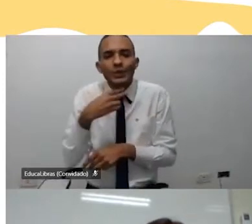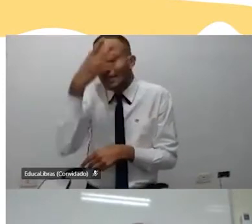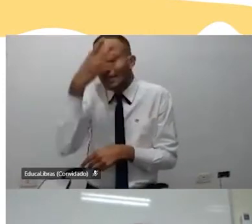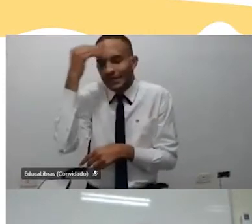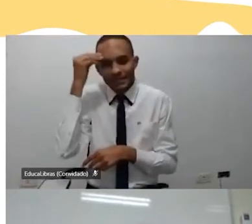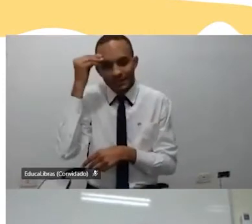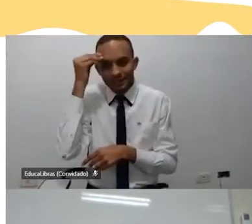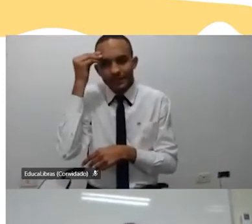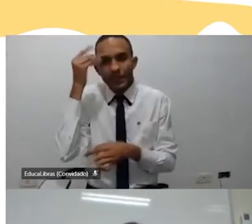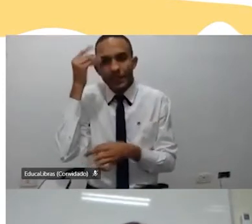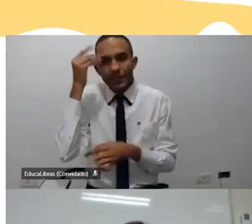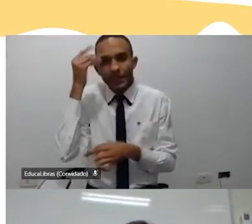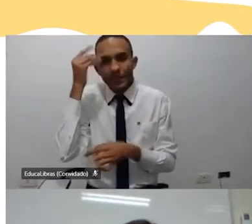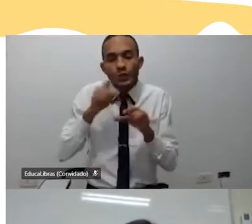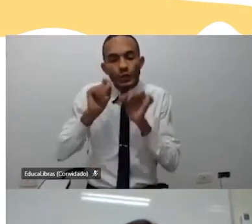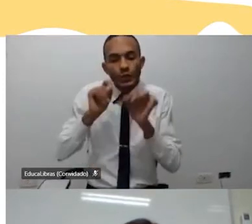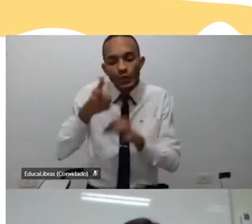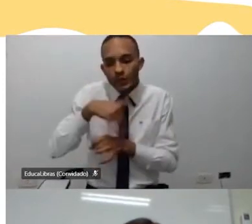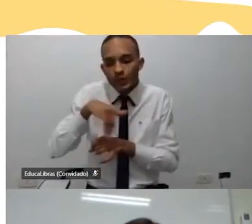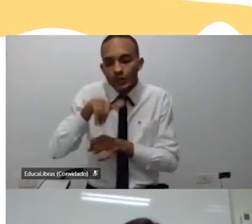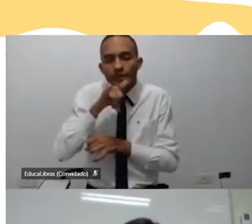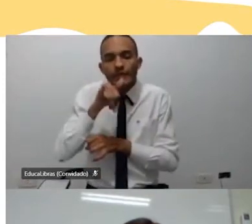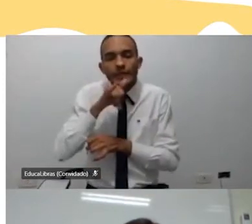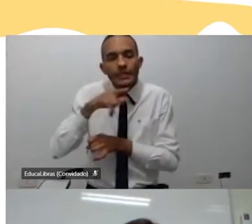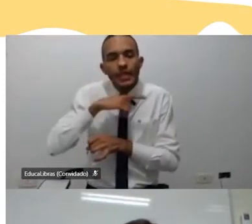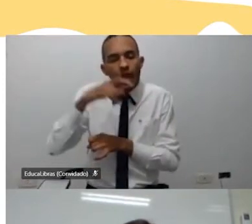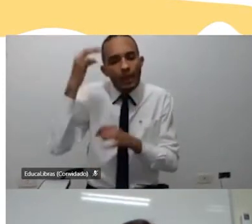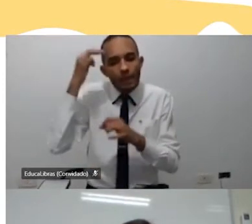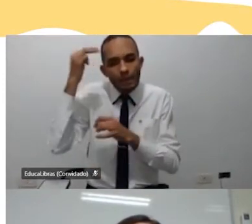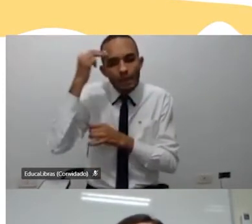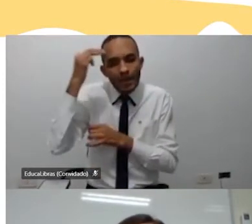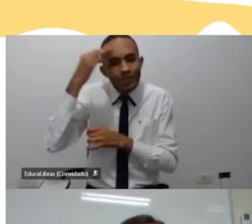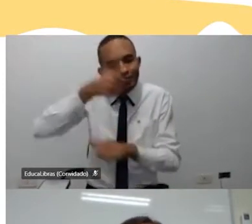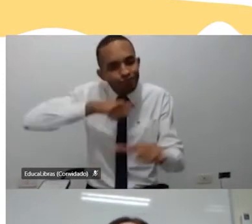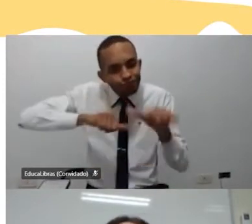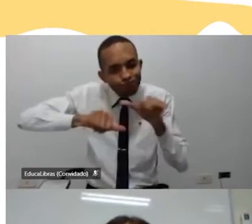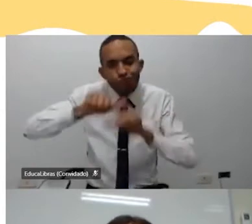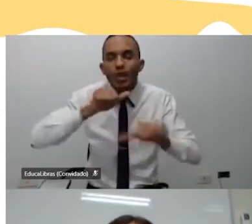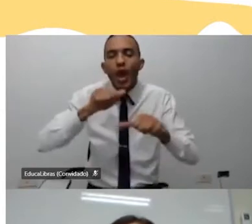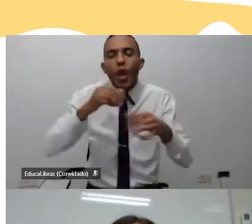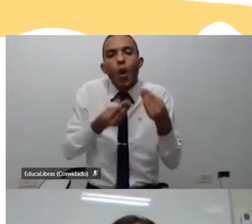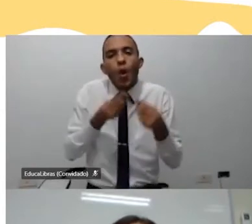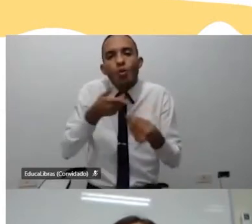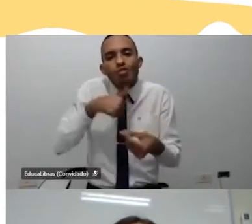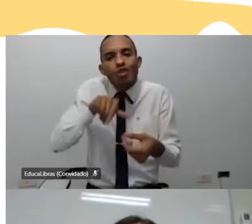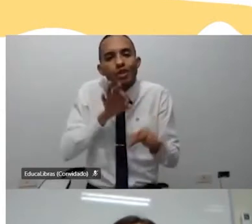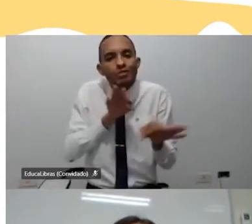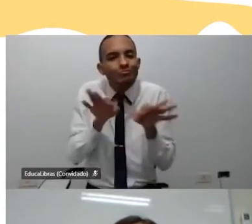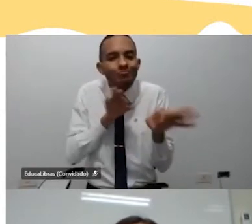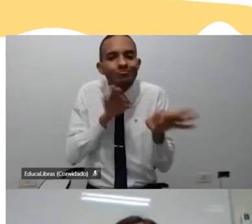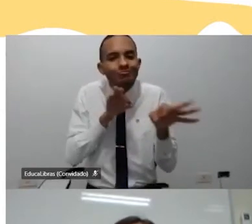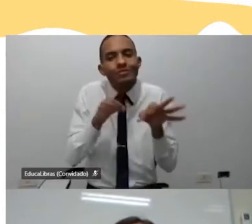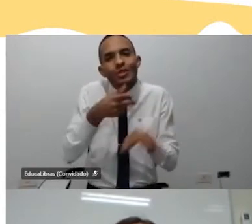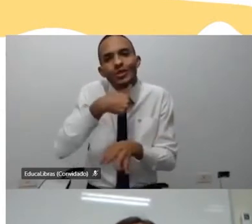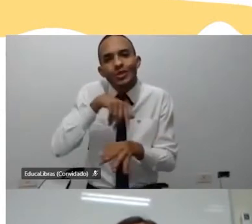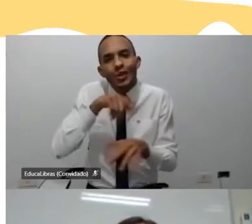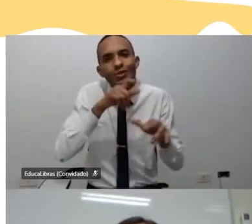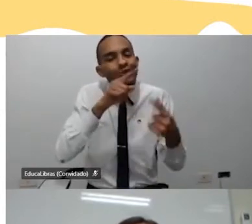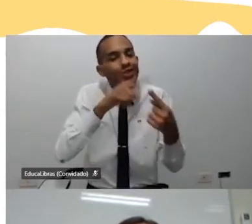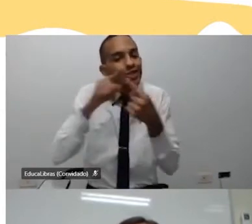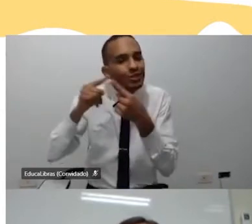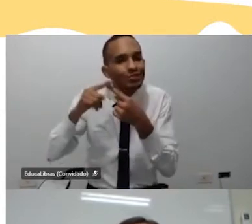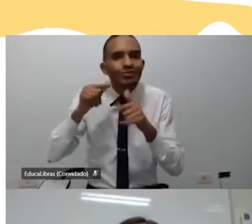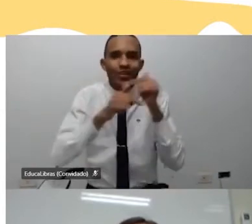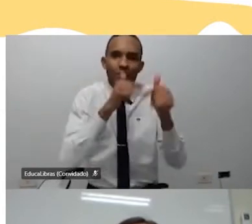esquecer, porque quando a gente tem isso em mente, muda totalmente o como a gente planeja as nossas aulas.